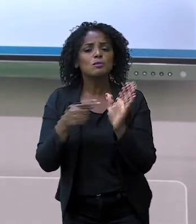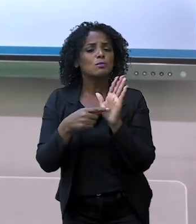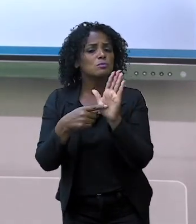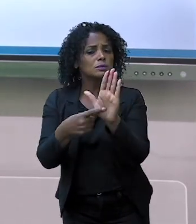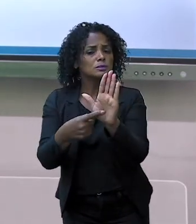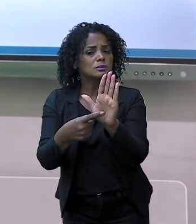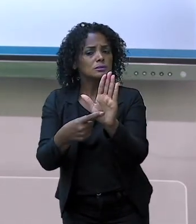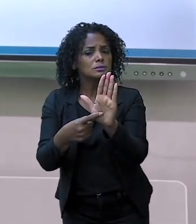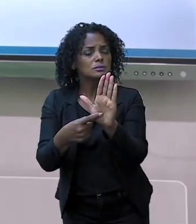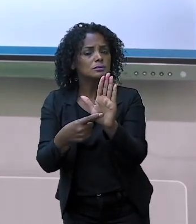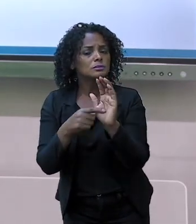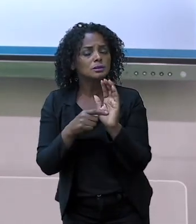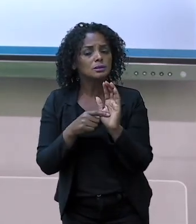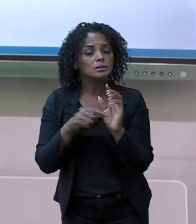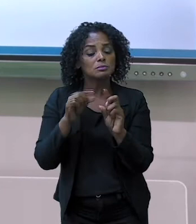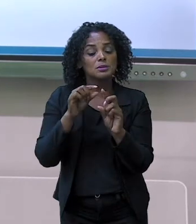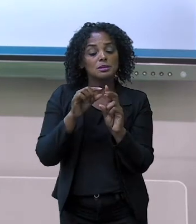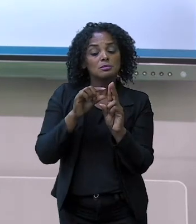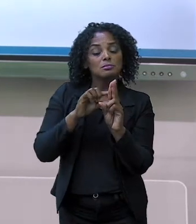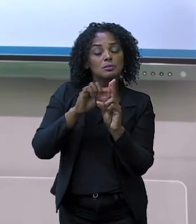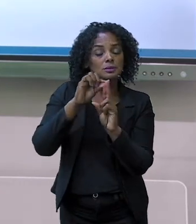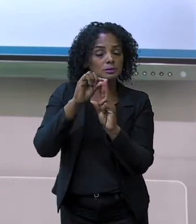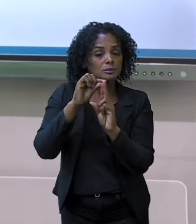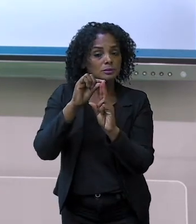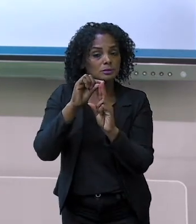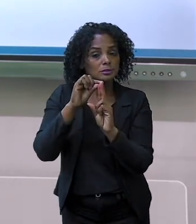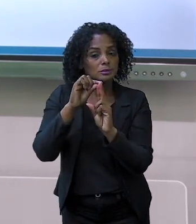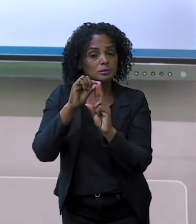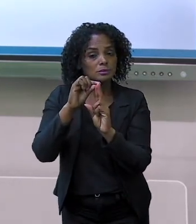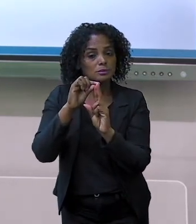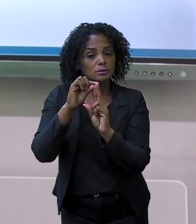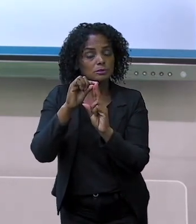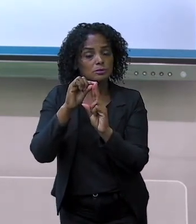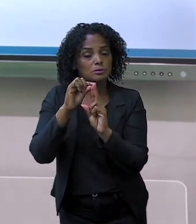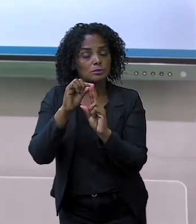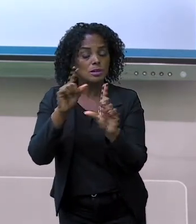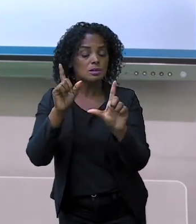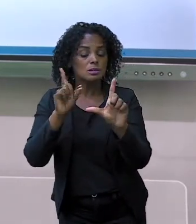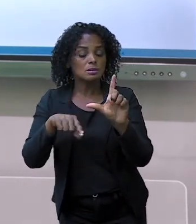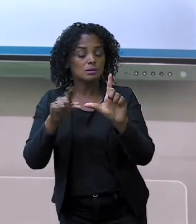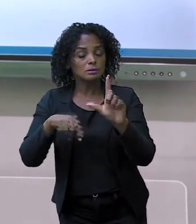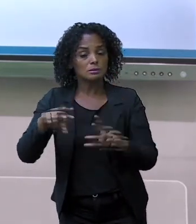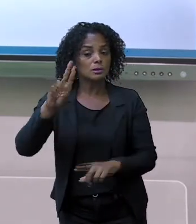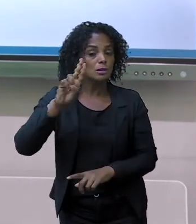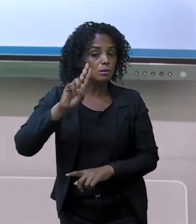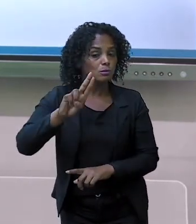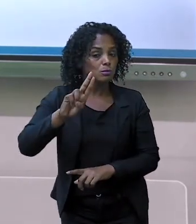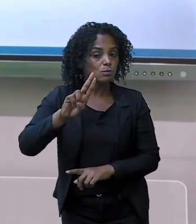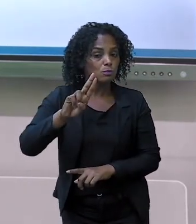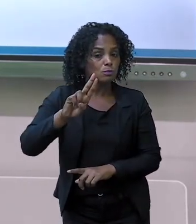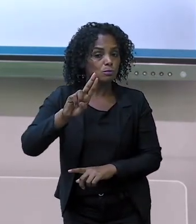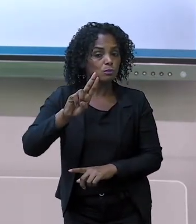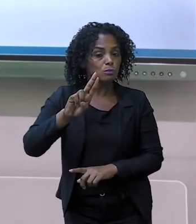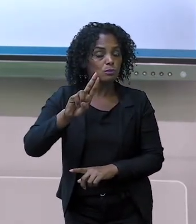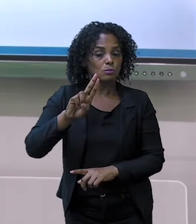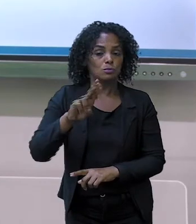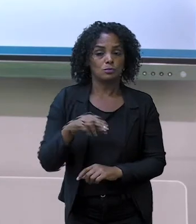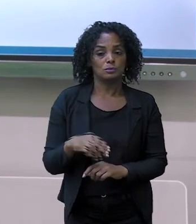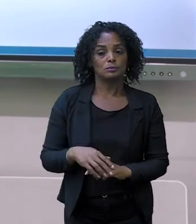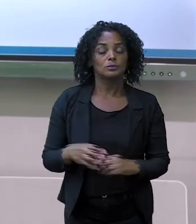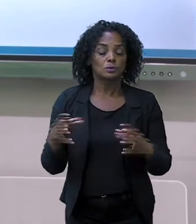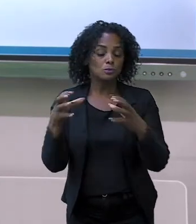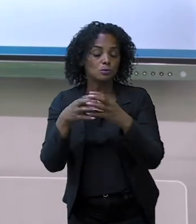um e o zero, que é o formal total de dez, que é uma dezena.